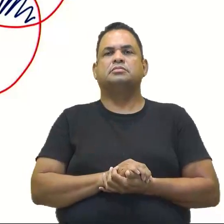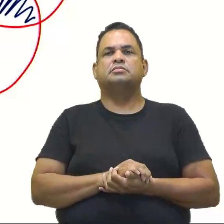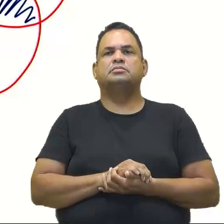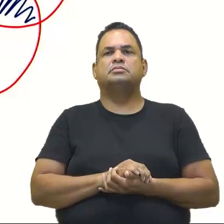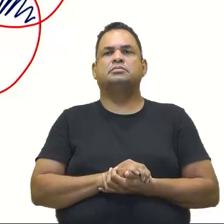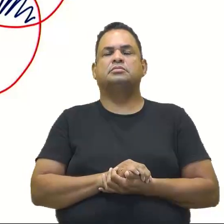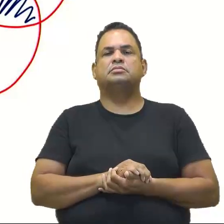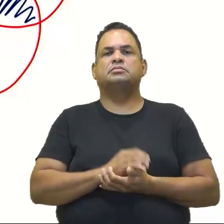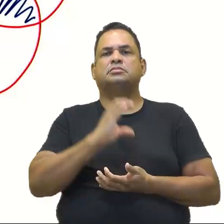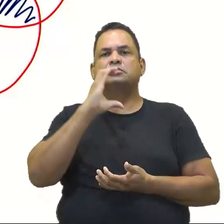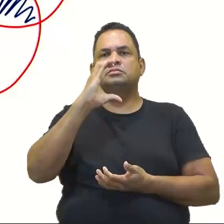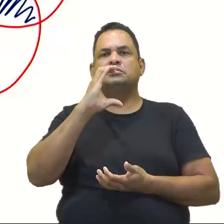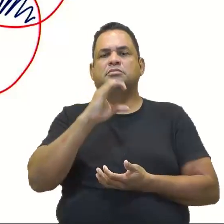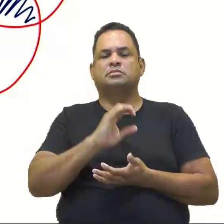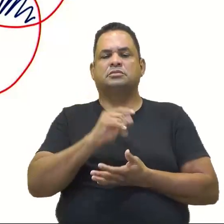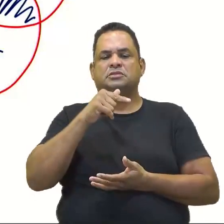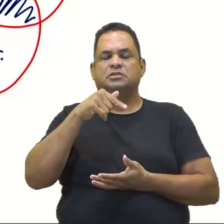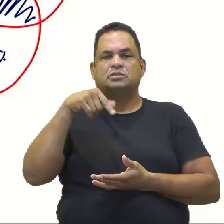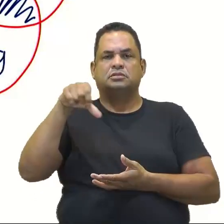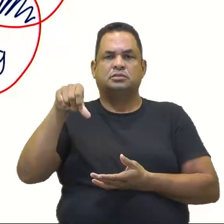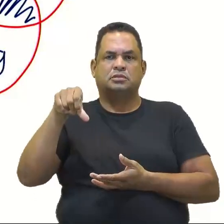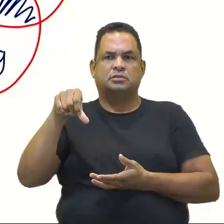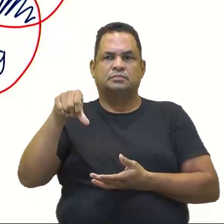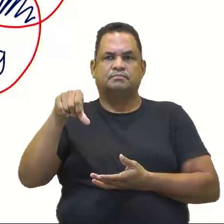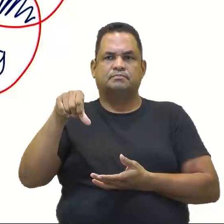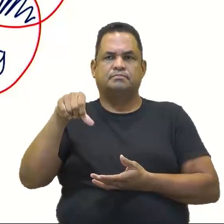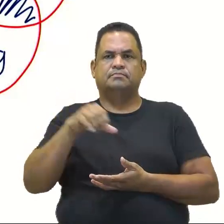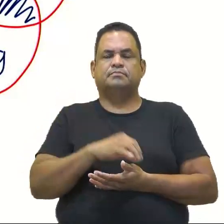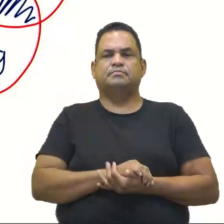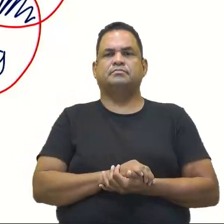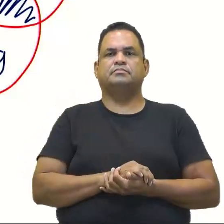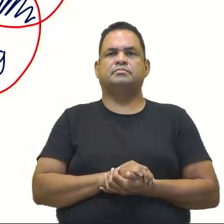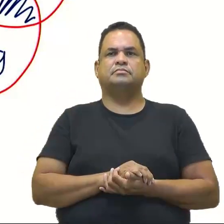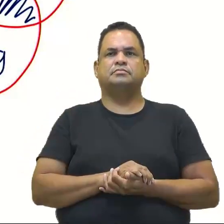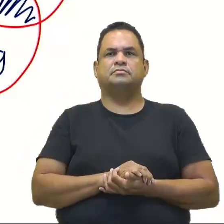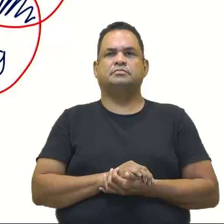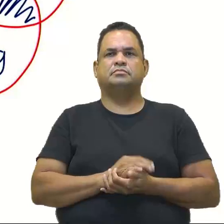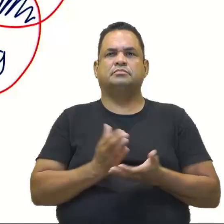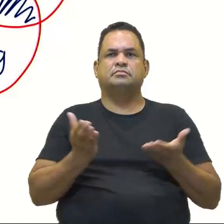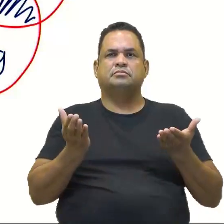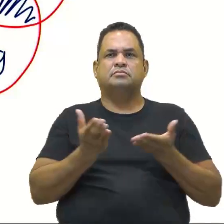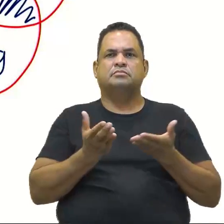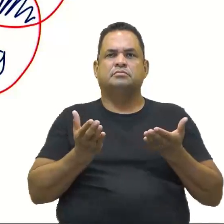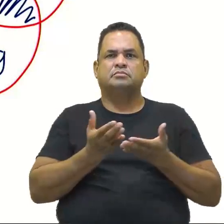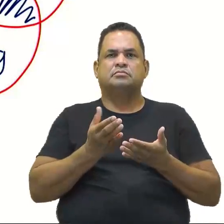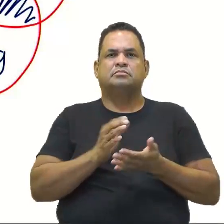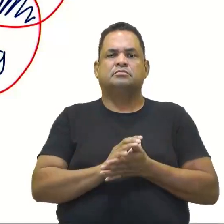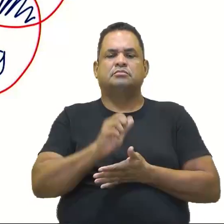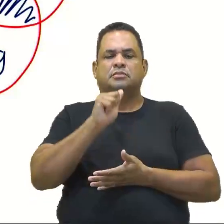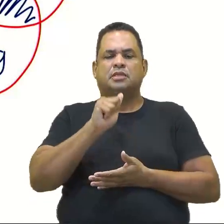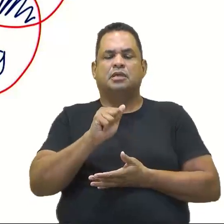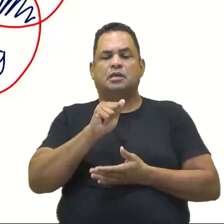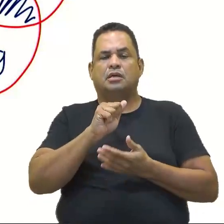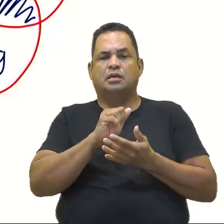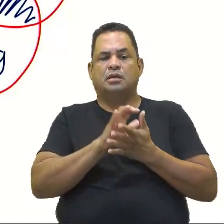E no C? Sobrou o 7 e o 9? 7 e 9. 7 e 9. Agora vamos lá. A união com o B.